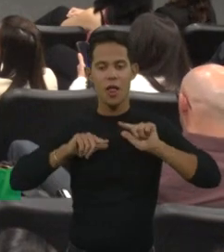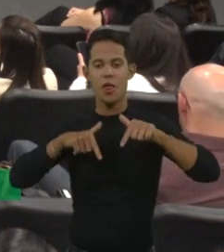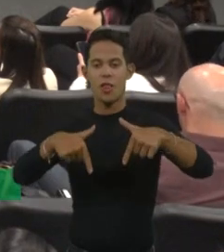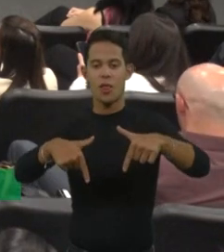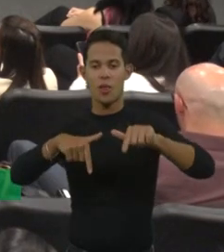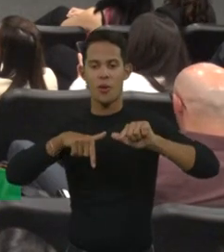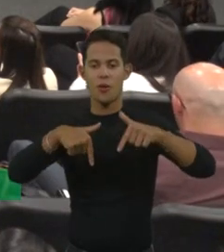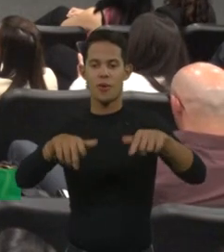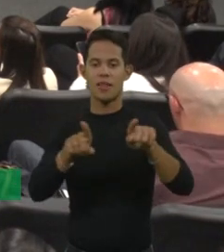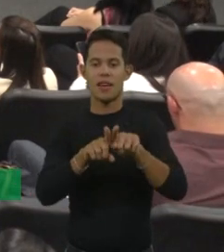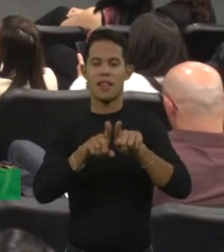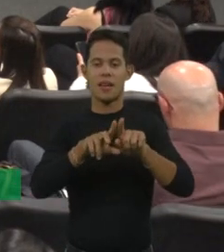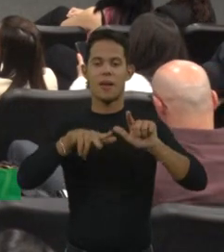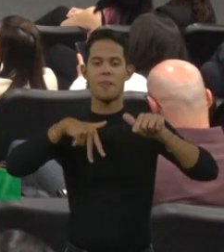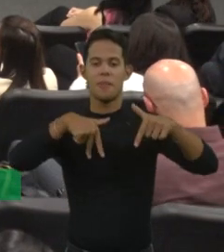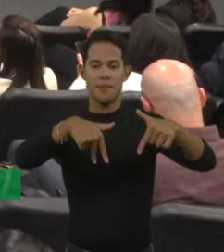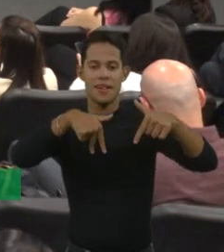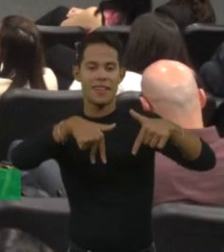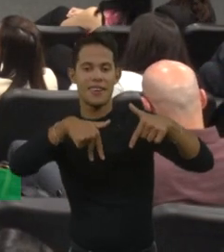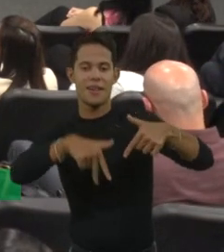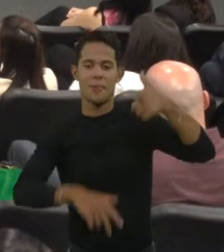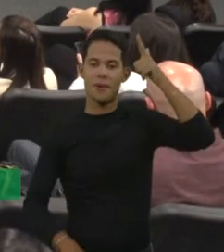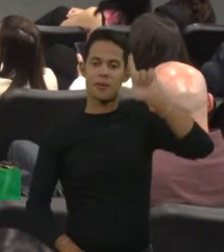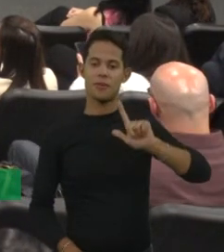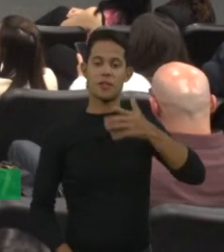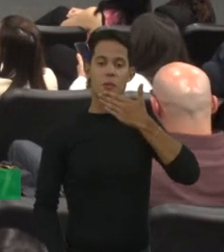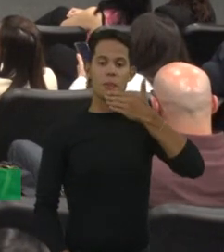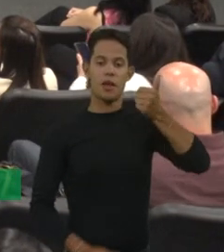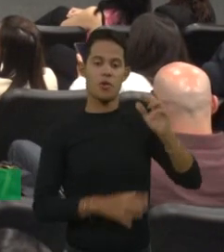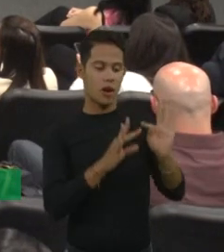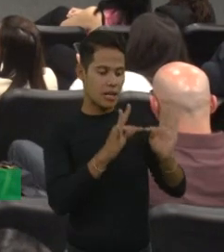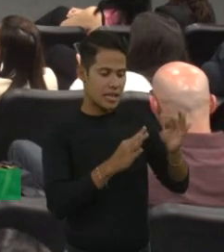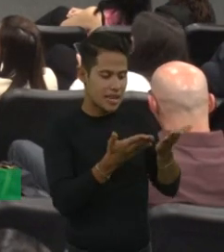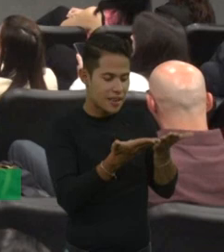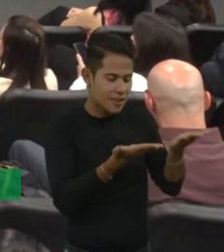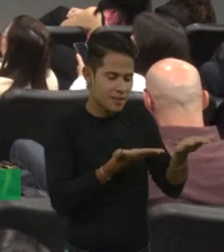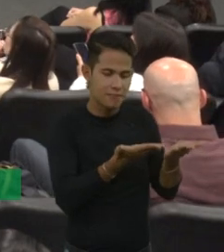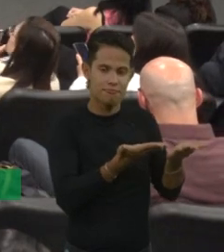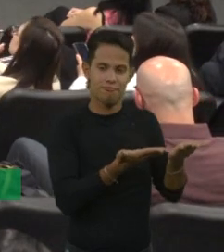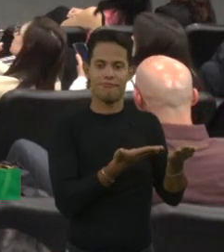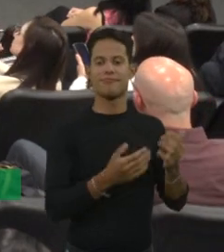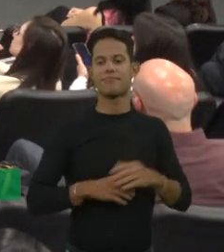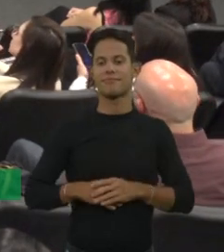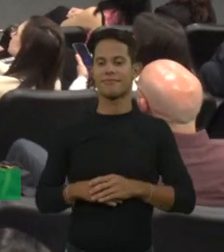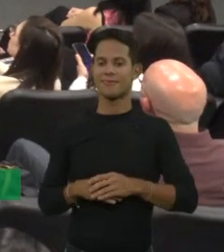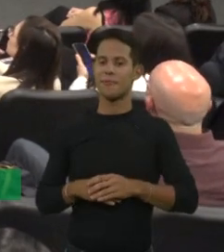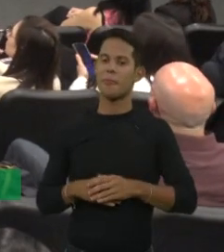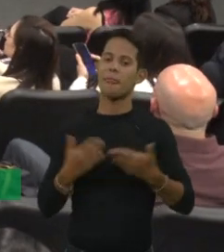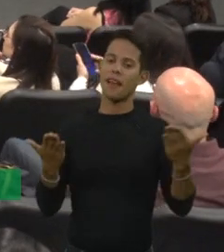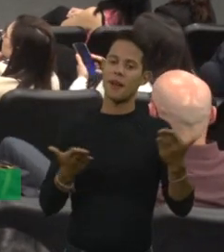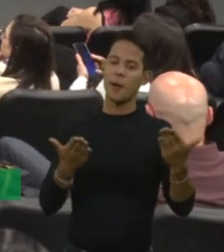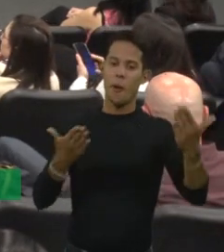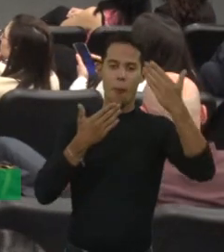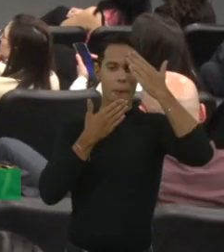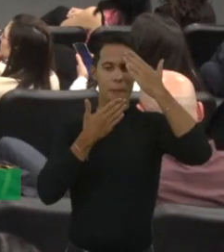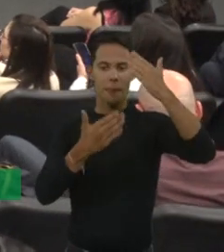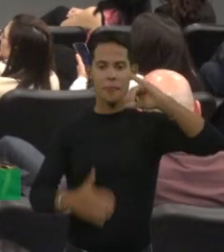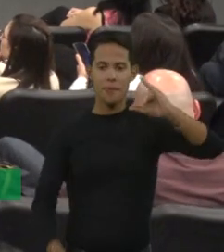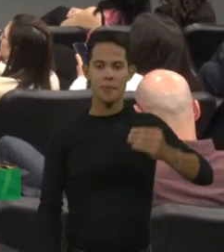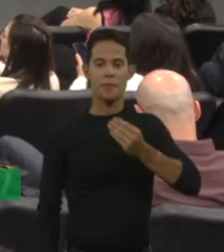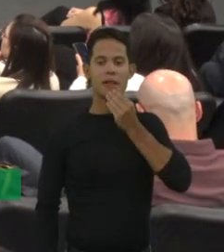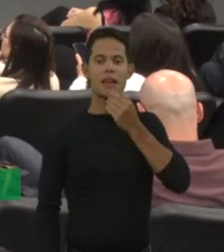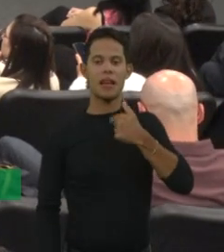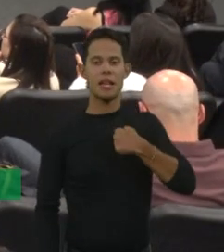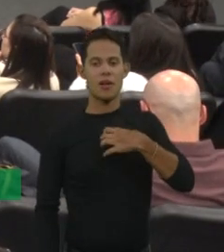também para conseguir o tratamento mais adequado. Então, queria agradecer a oportunidade também. Estou bem feliz de estar aqui para